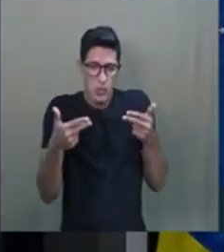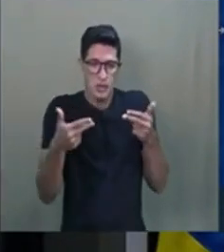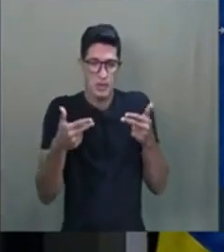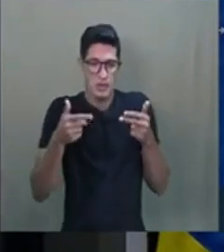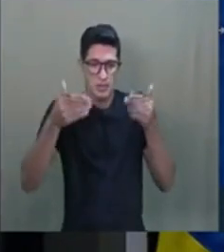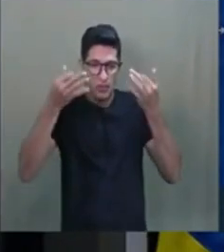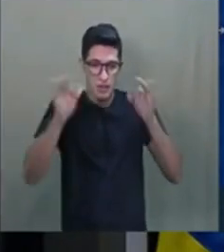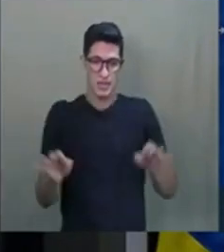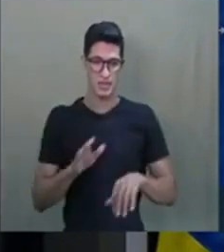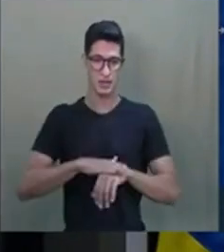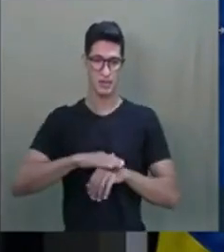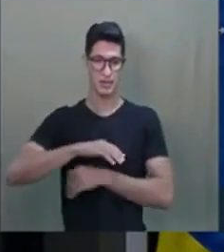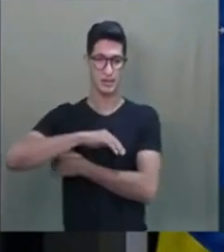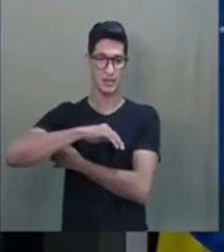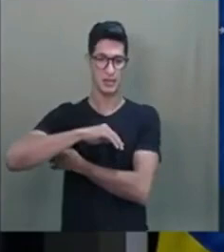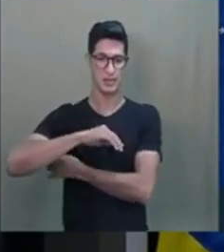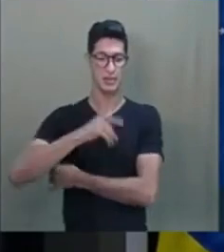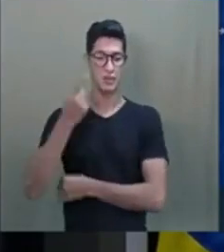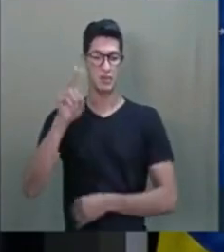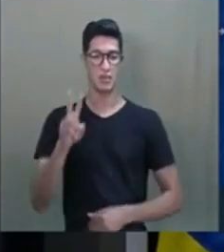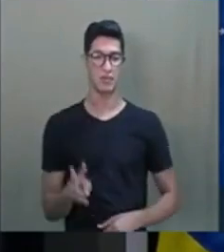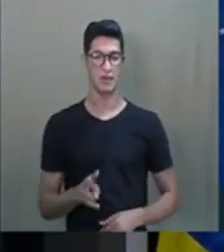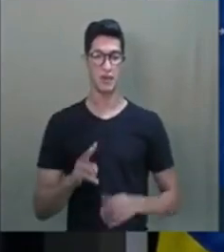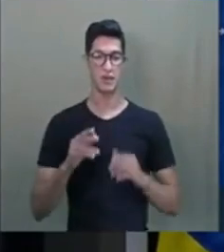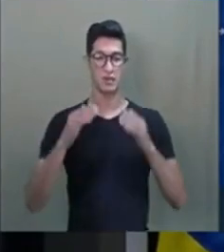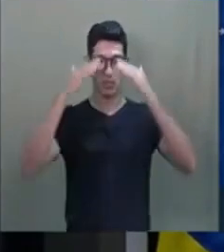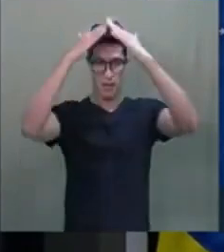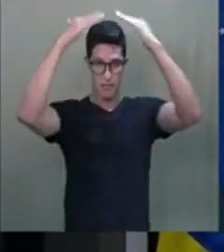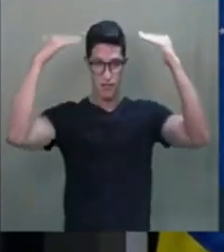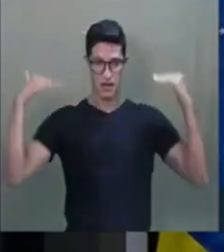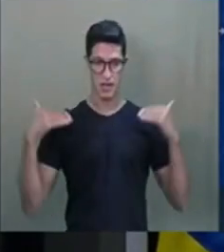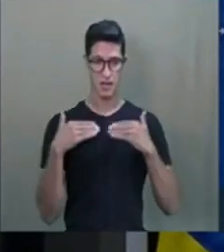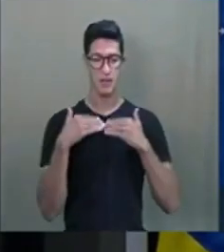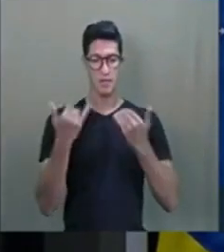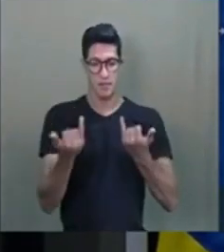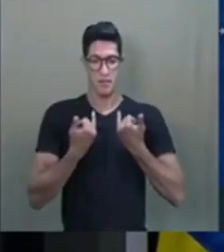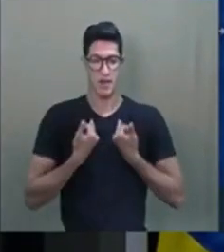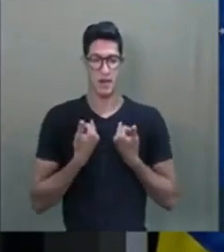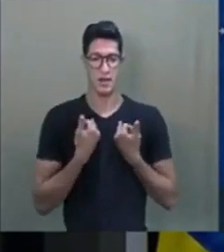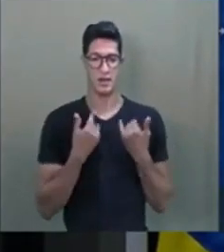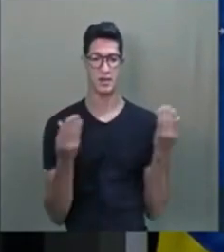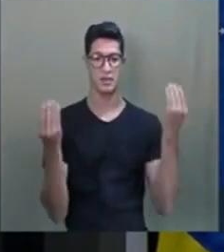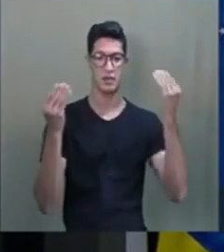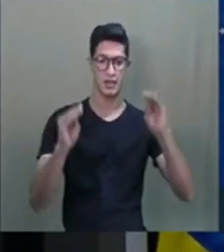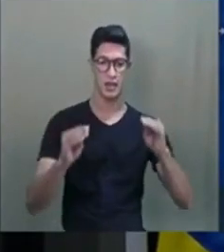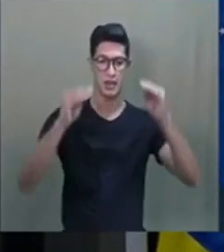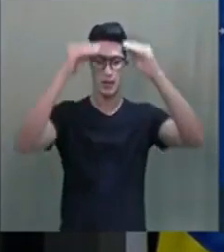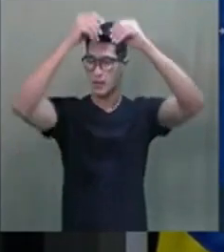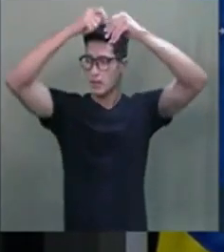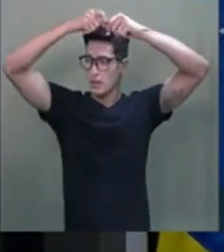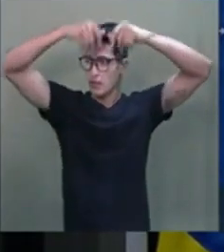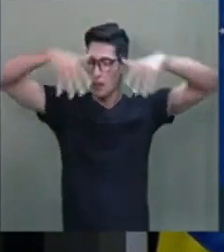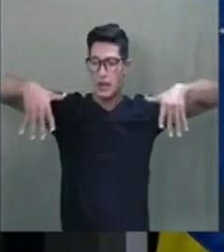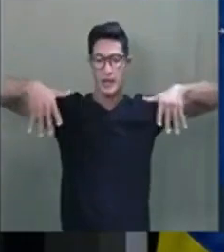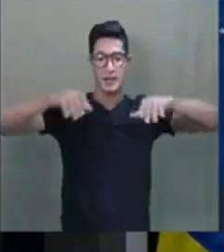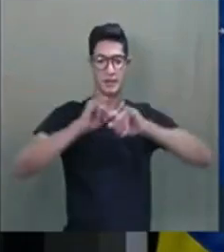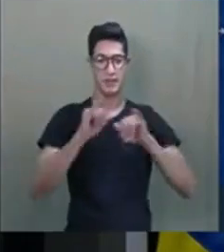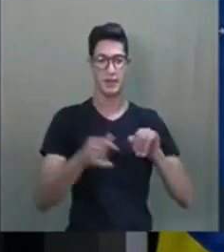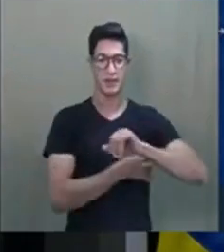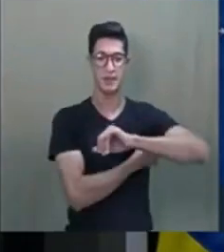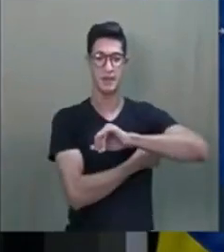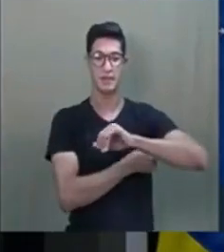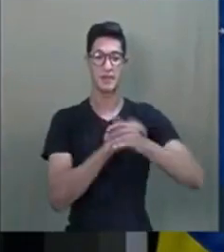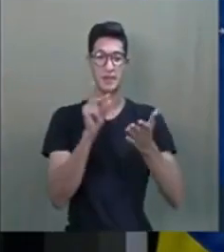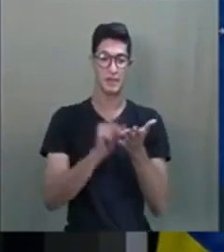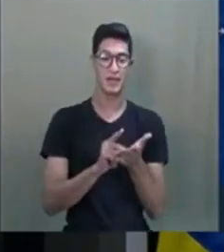foi muito certa que eu fiz. Uma vez, uma freira veio se constelar, e eu coloquei lá a constelação dela, né? Mas, na